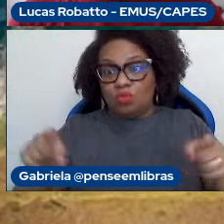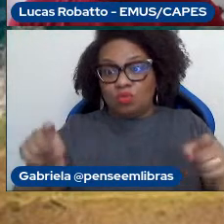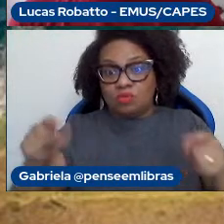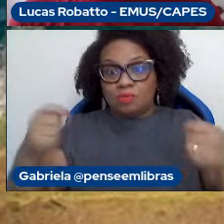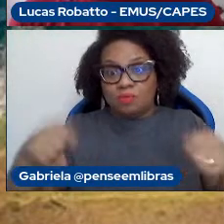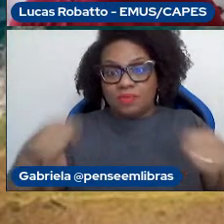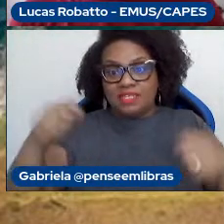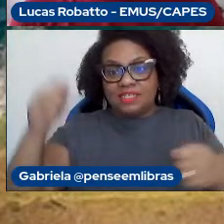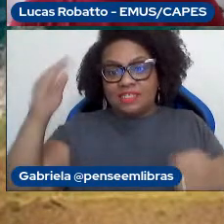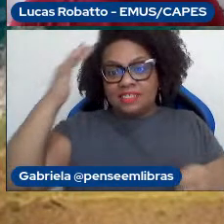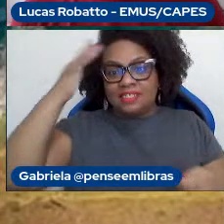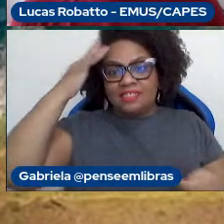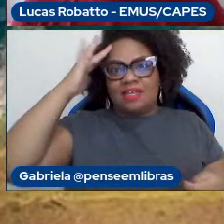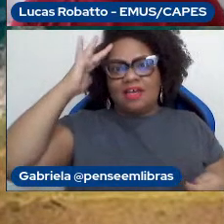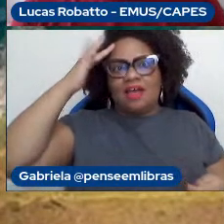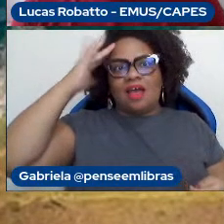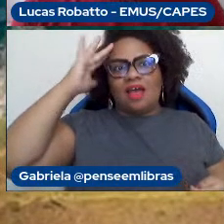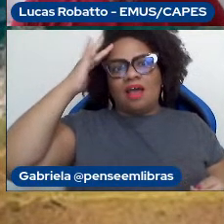que